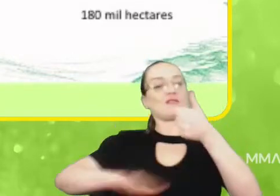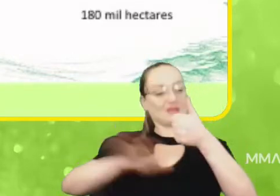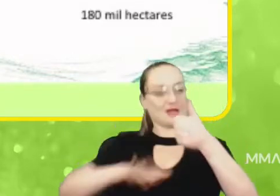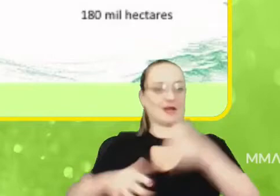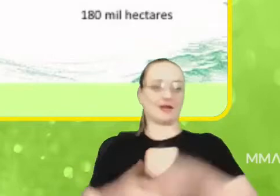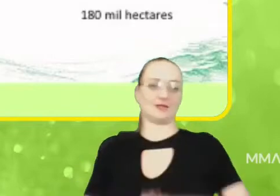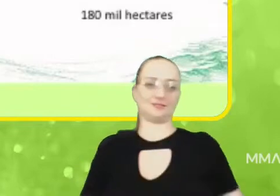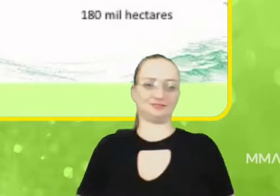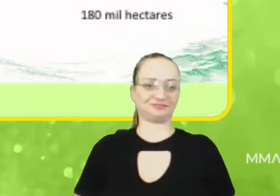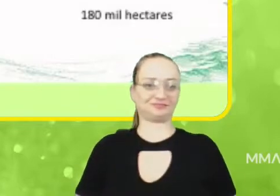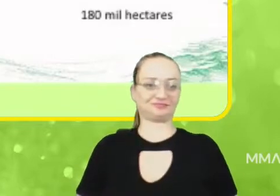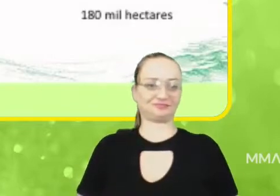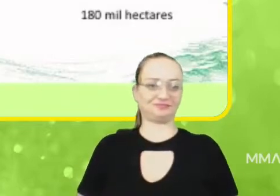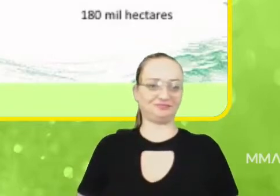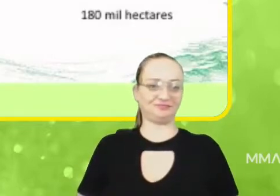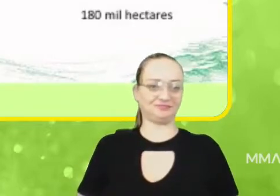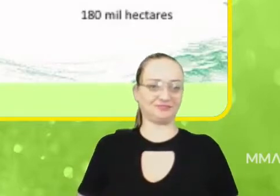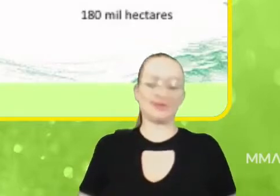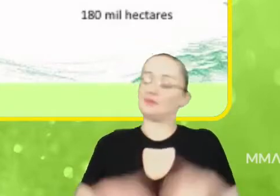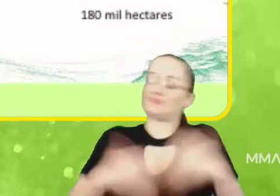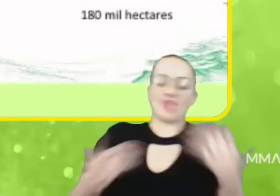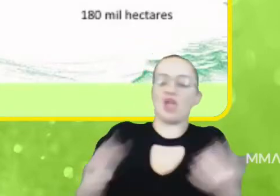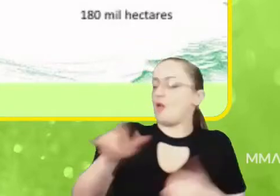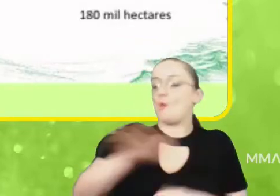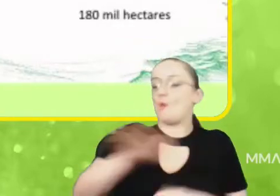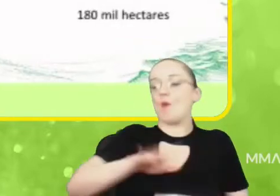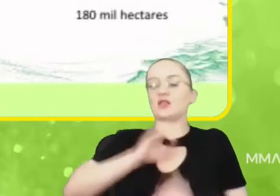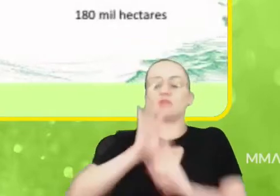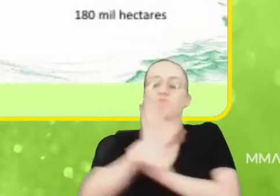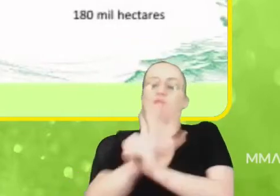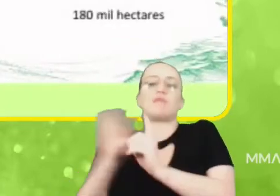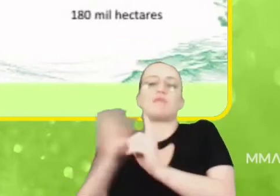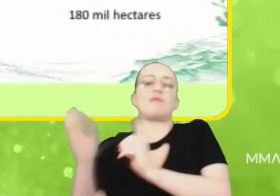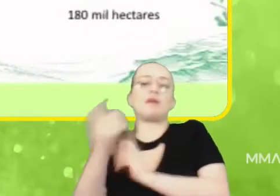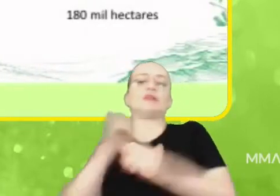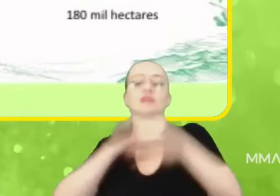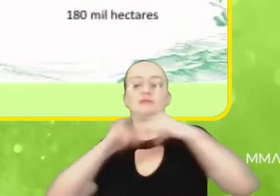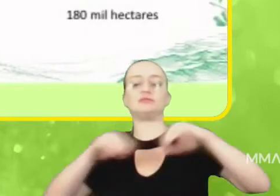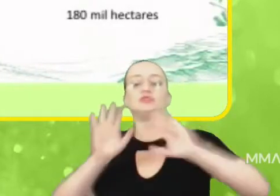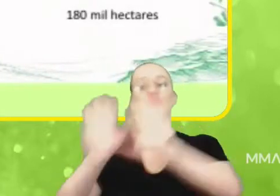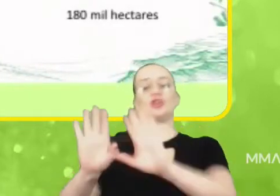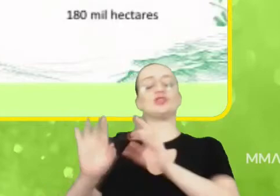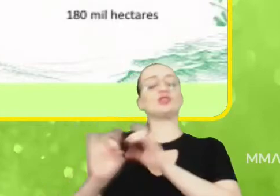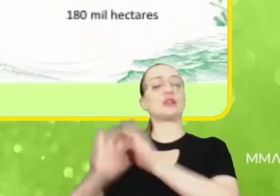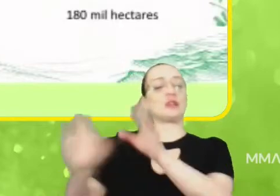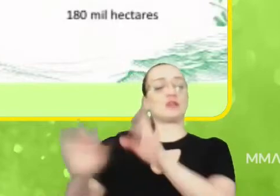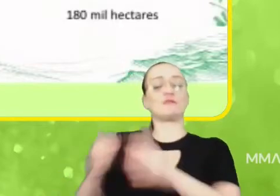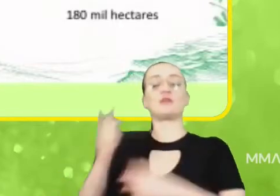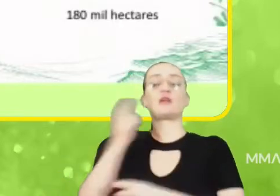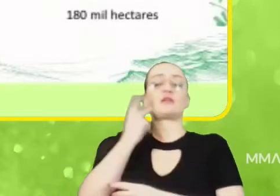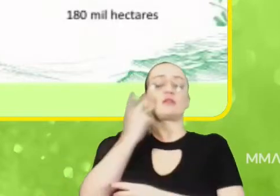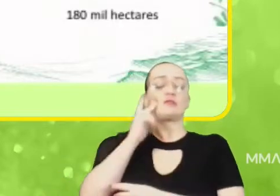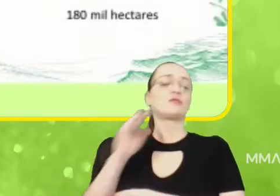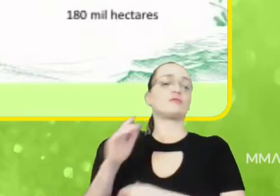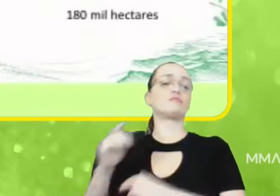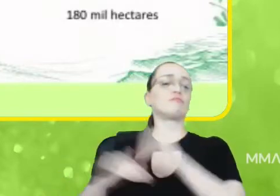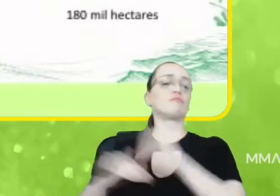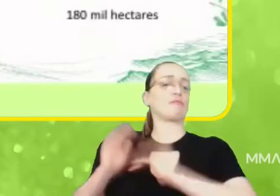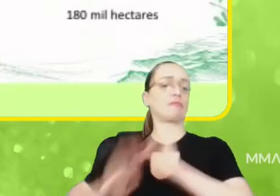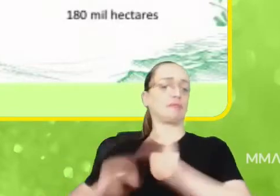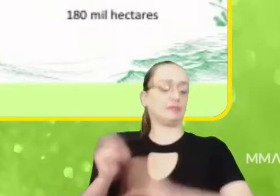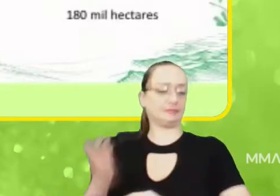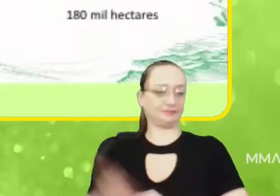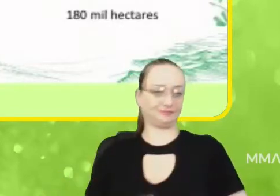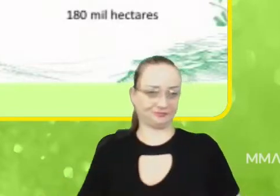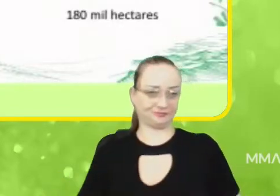é, enfim, cercada e deixada com que a natureza haja sobre ela. A gente tem um total de